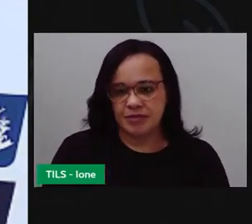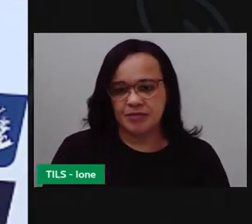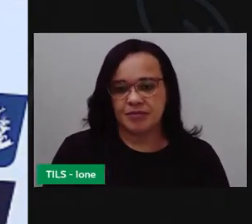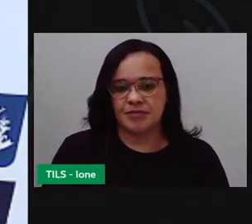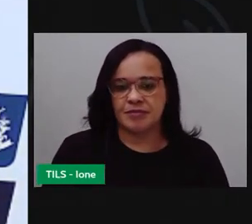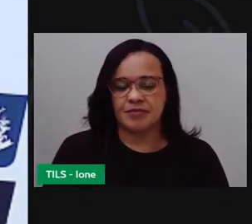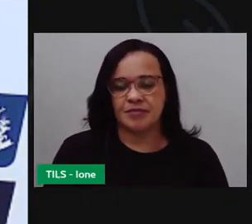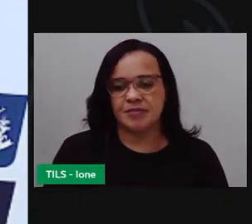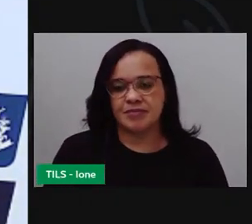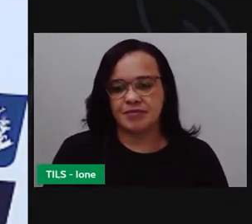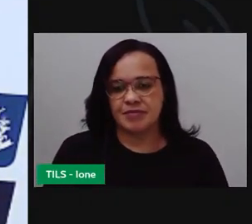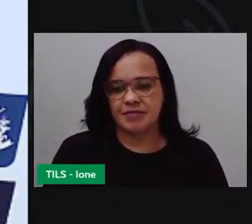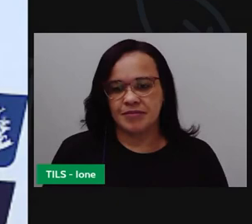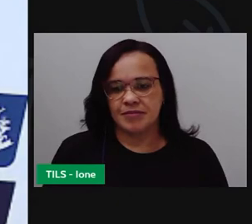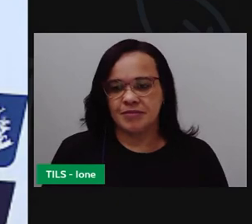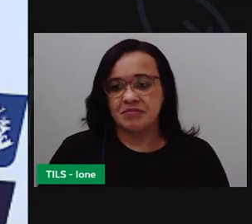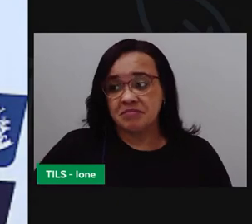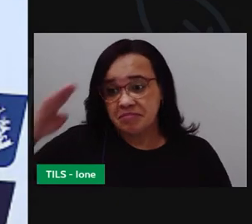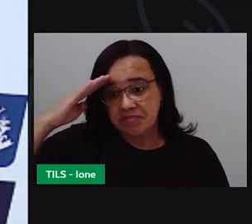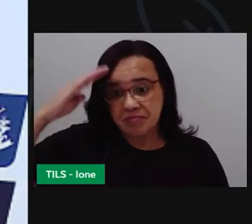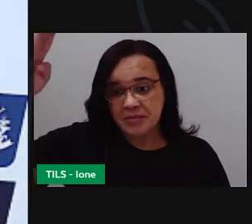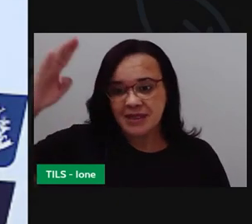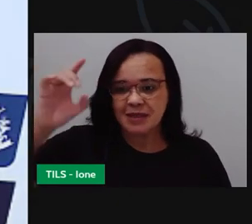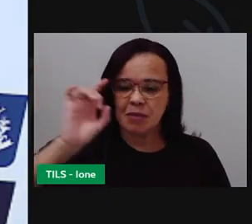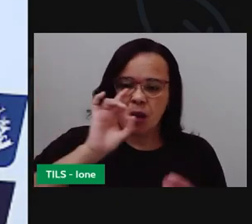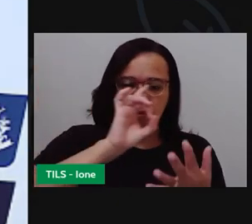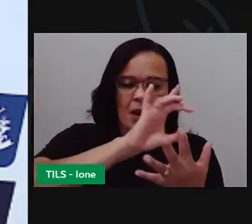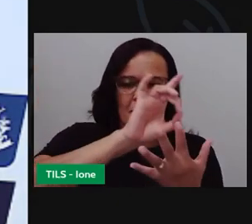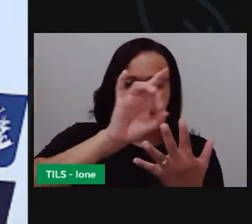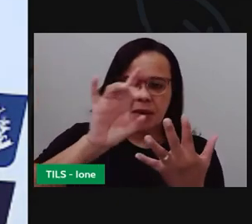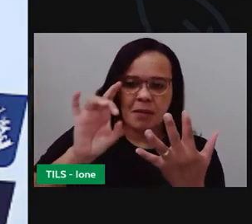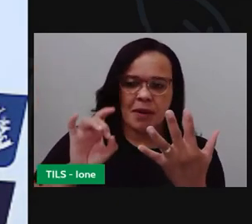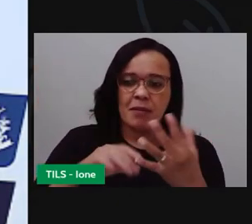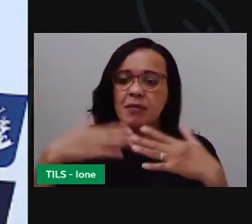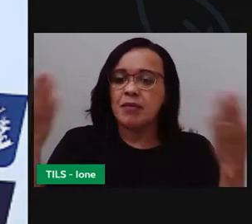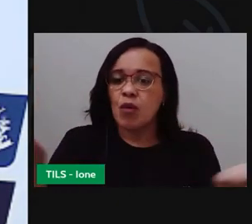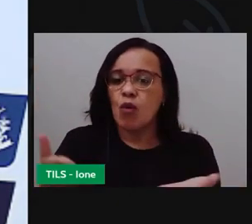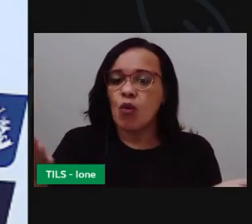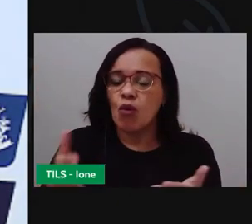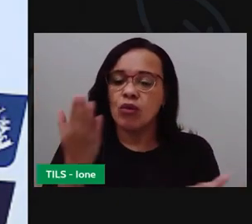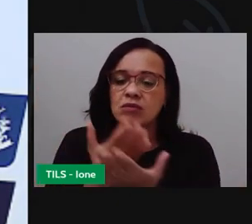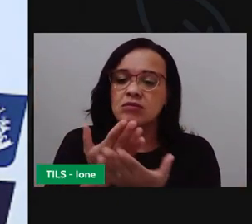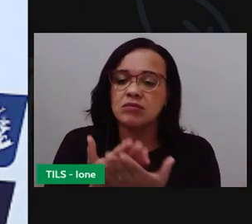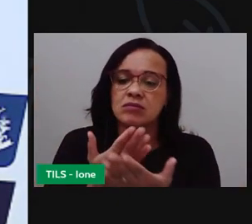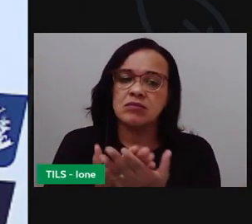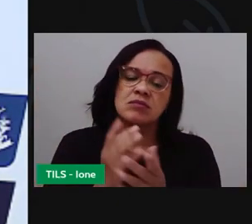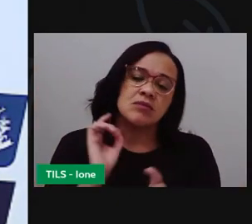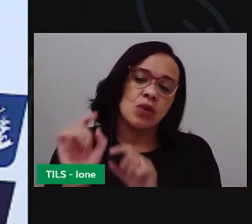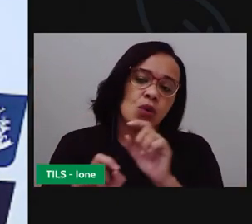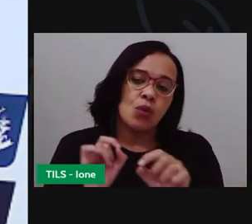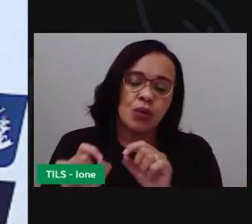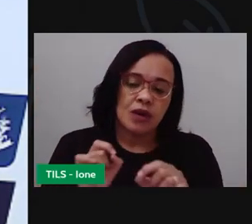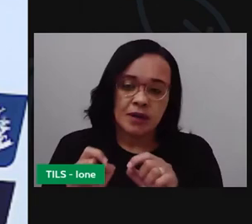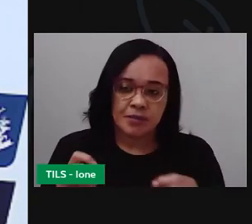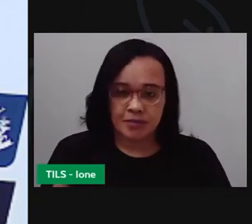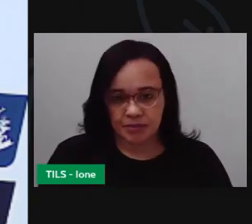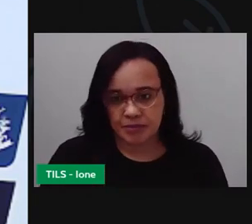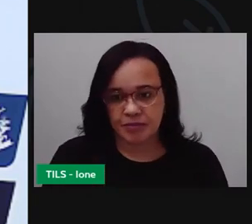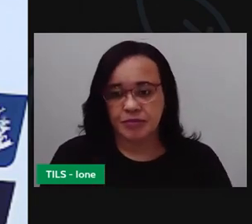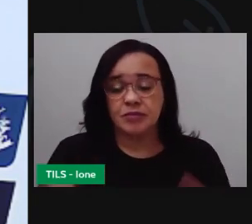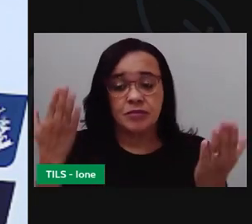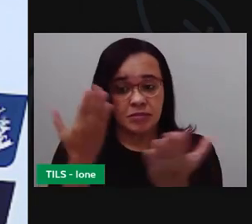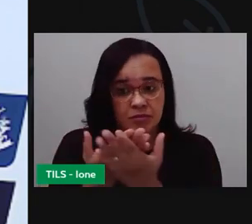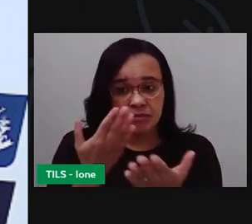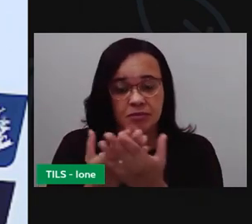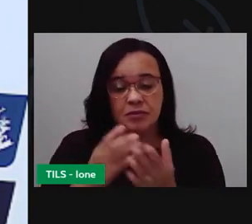retomar aí os pontos principais que foram abordados nessa aula de hoje. Então, nessa aula dos